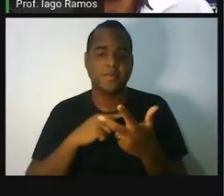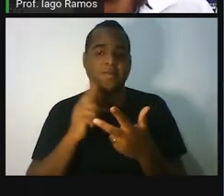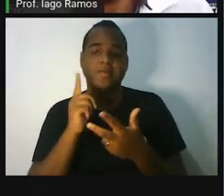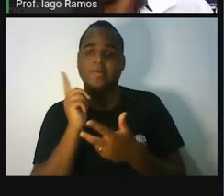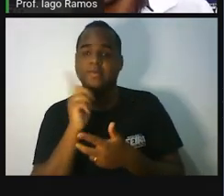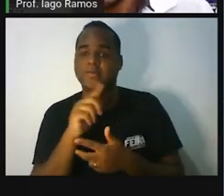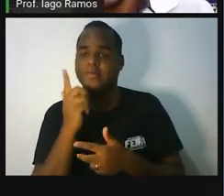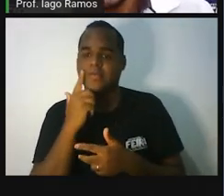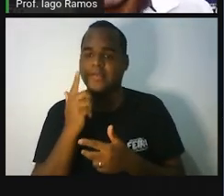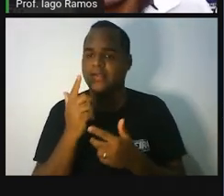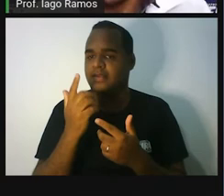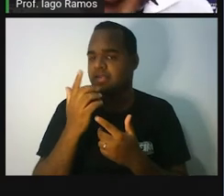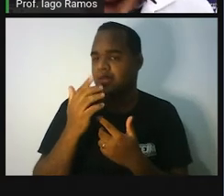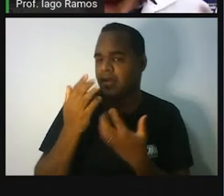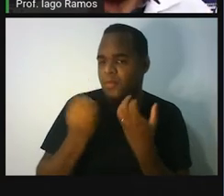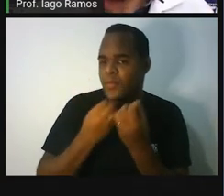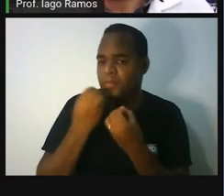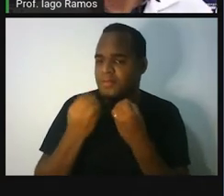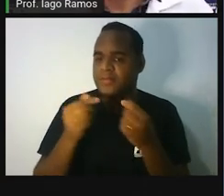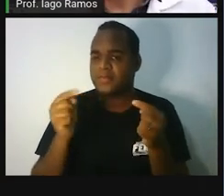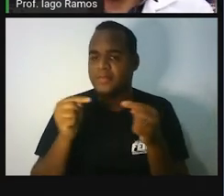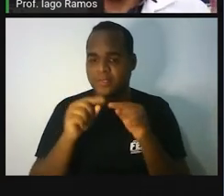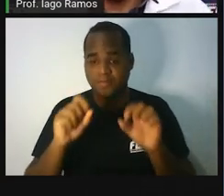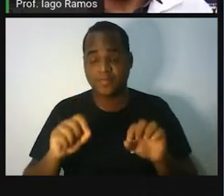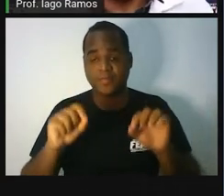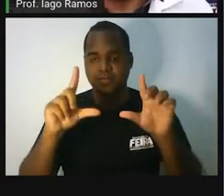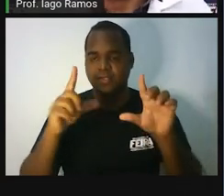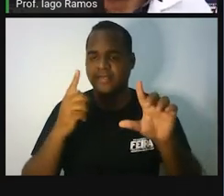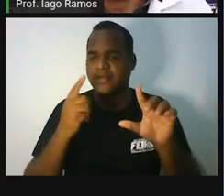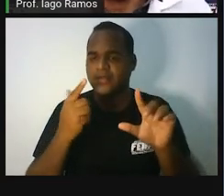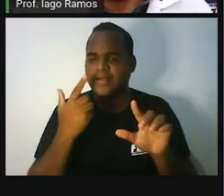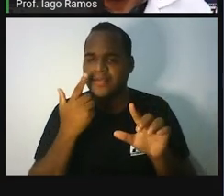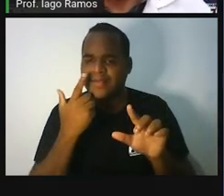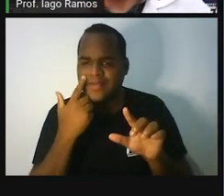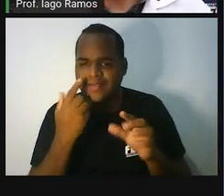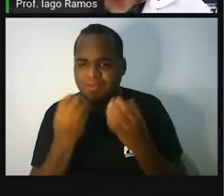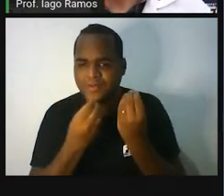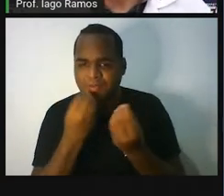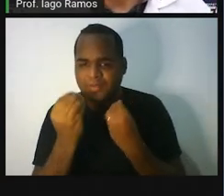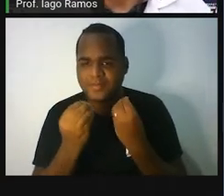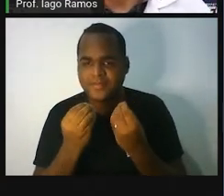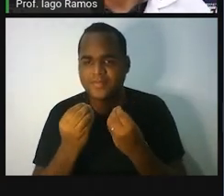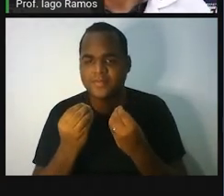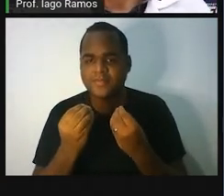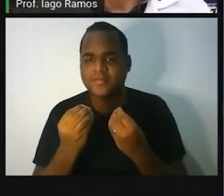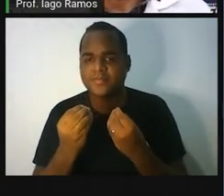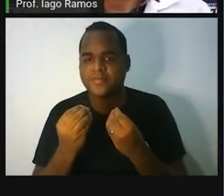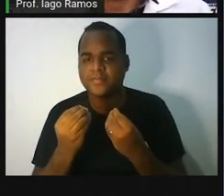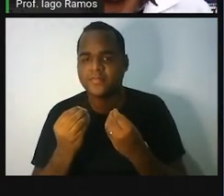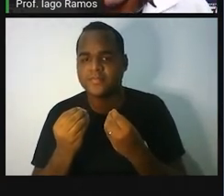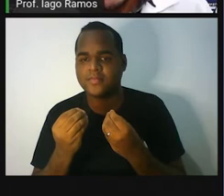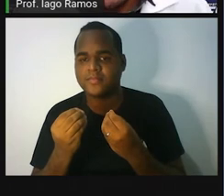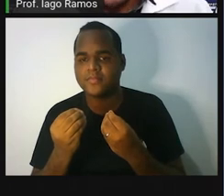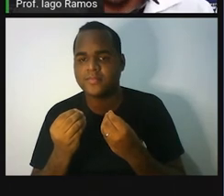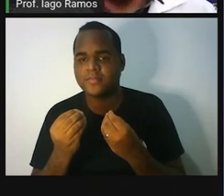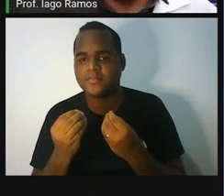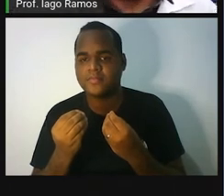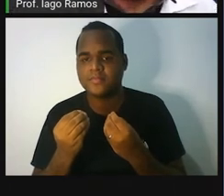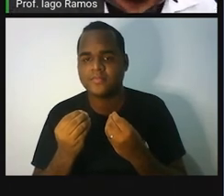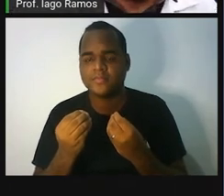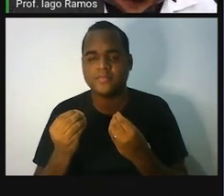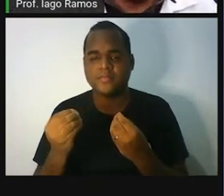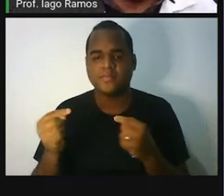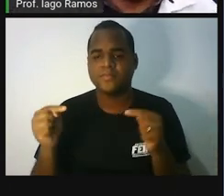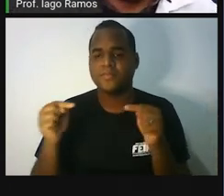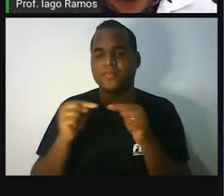vai acontecer alguma coisa com essa balança. Vai desequilibrar. Para voltar a equilibrar, o que é que